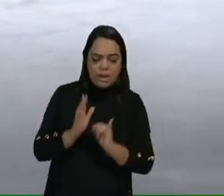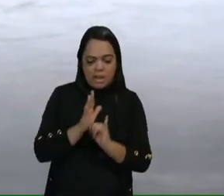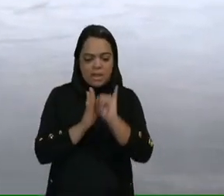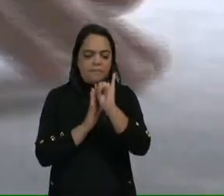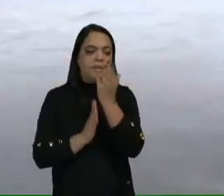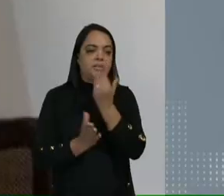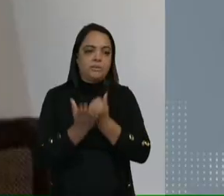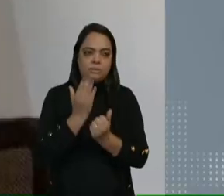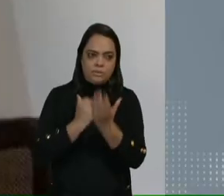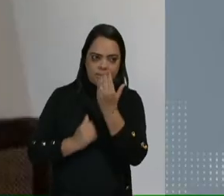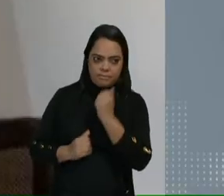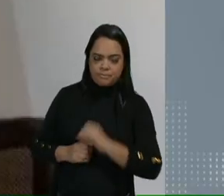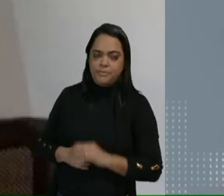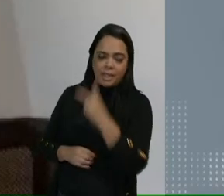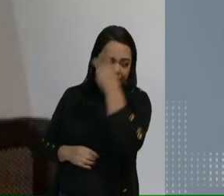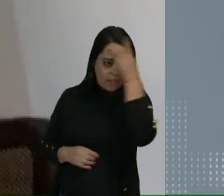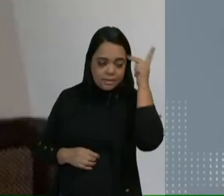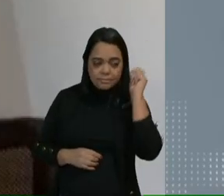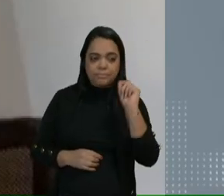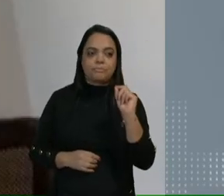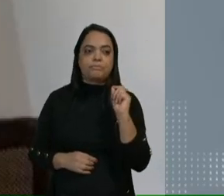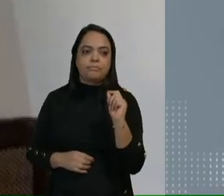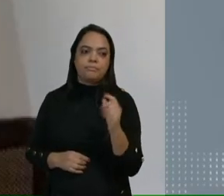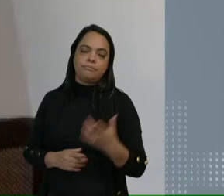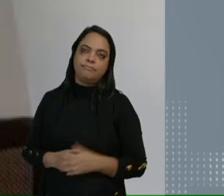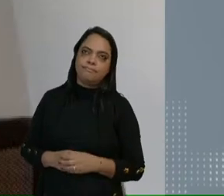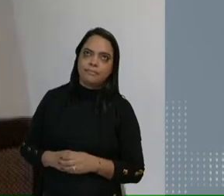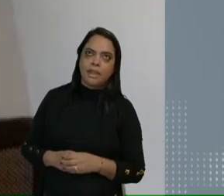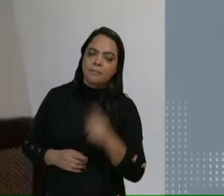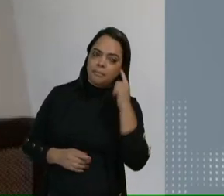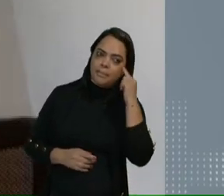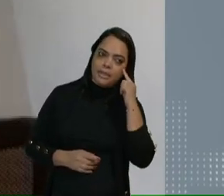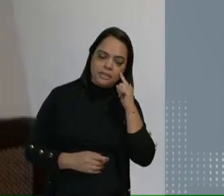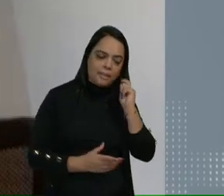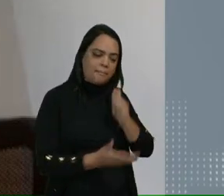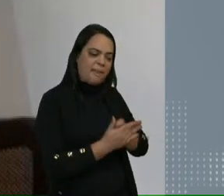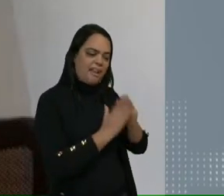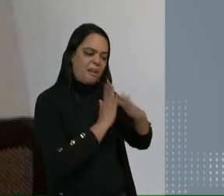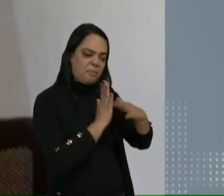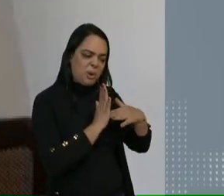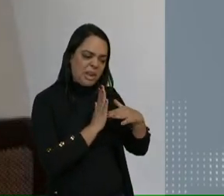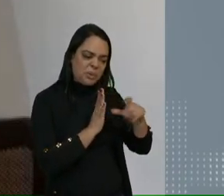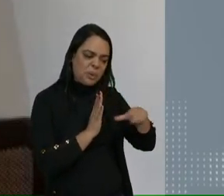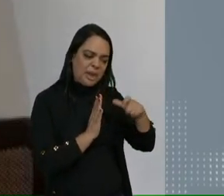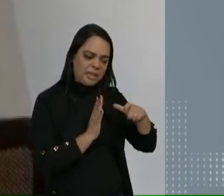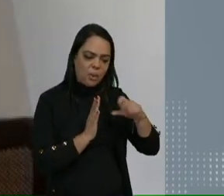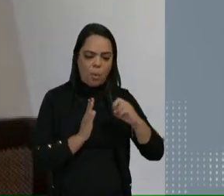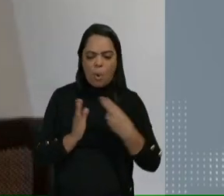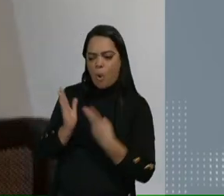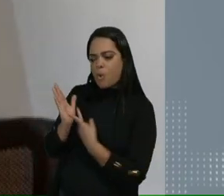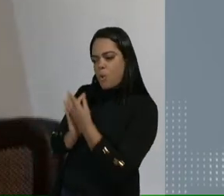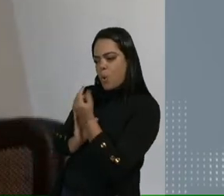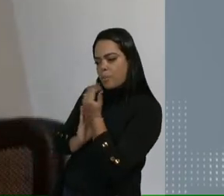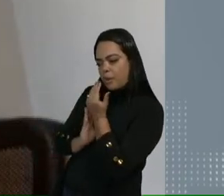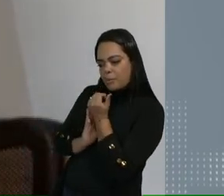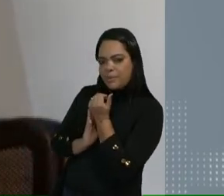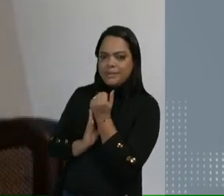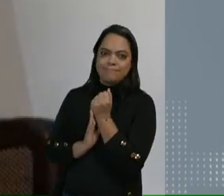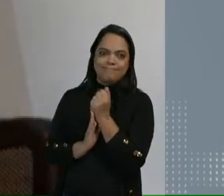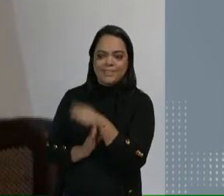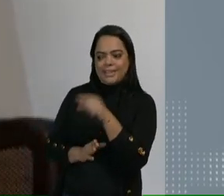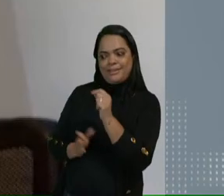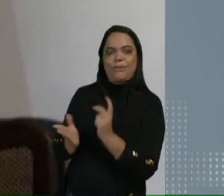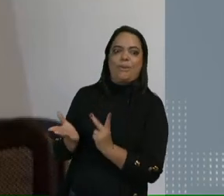dos alimentos. As pessoas, muitas vezes, entre pagar uma dívida de cartão de crédito e colocar comida dentro de casa, estão optando por